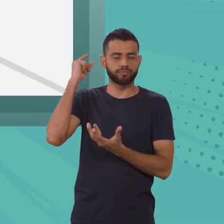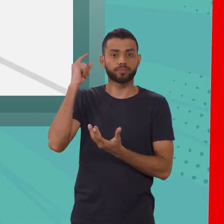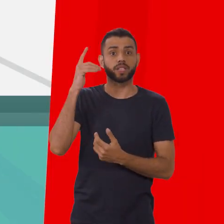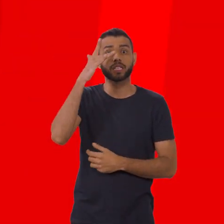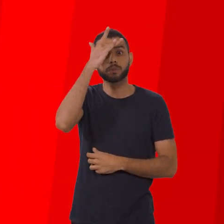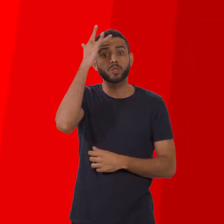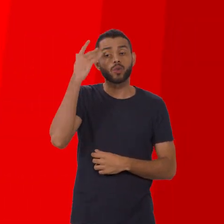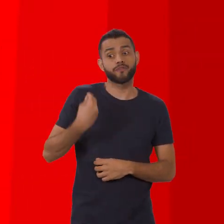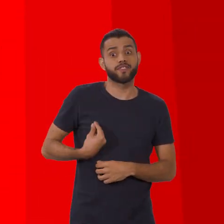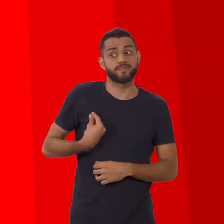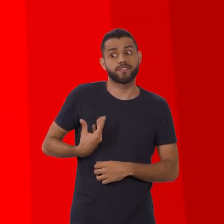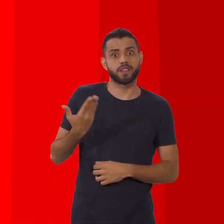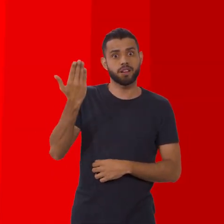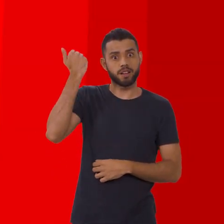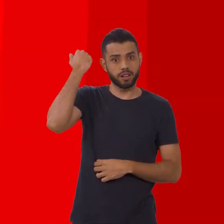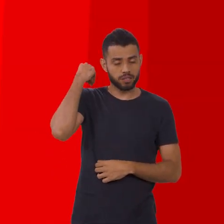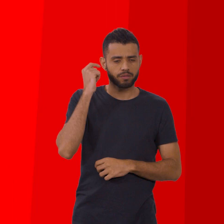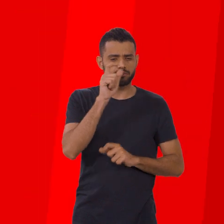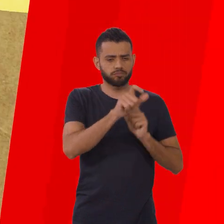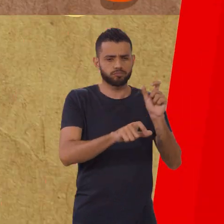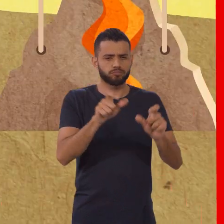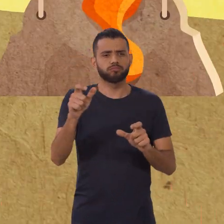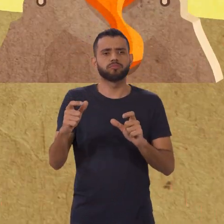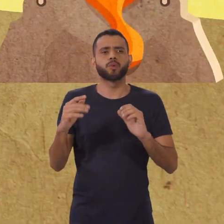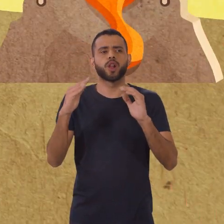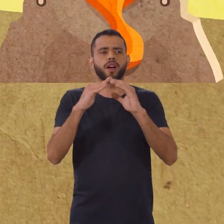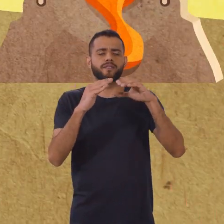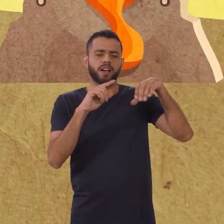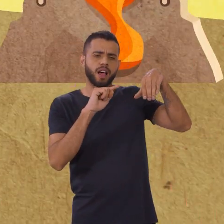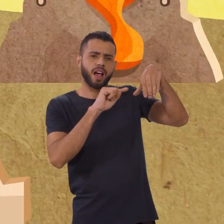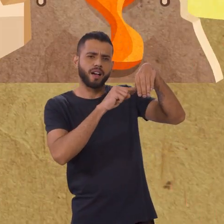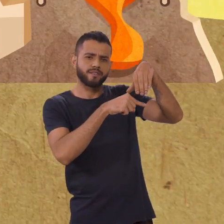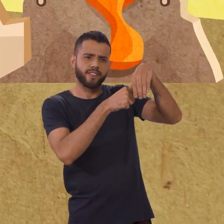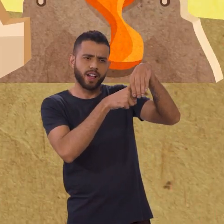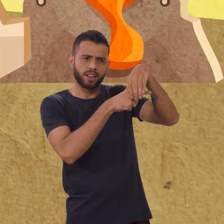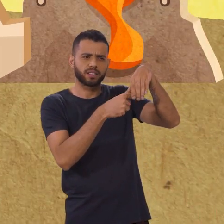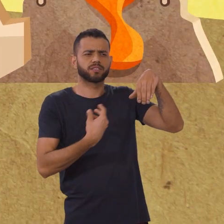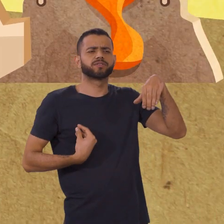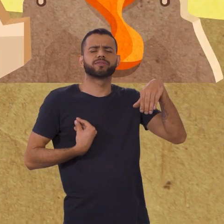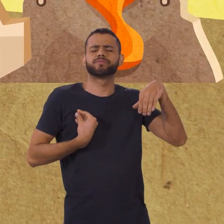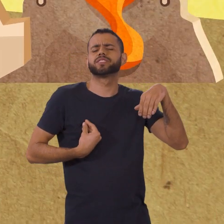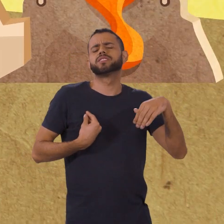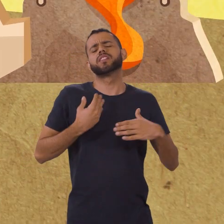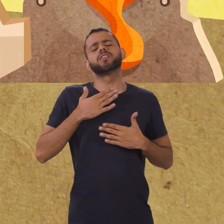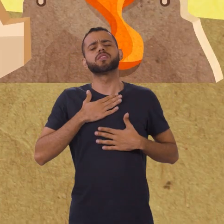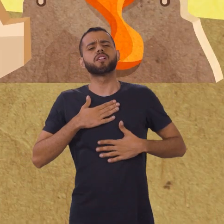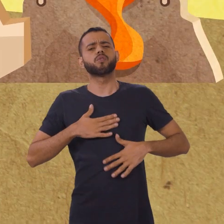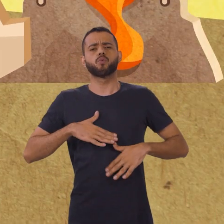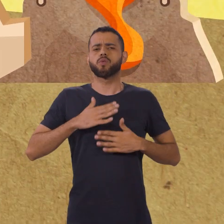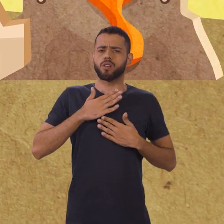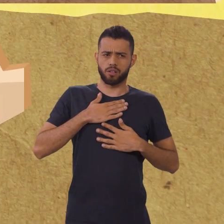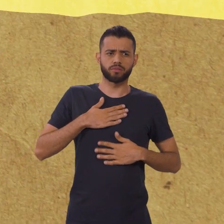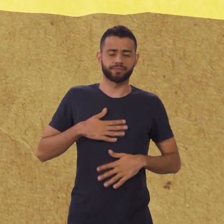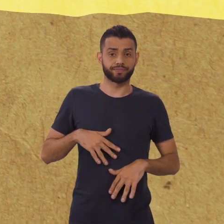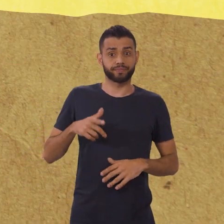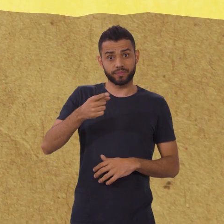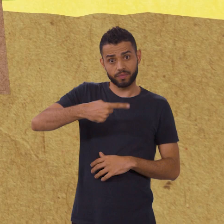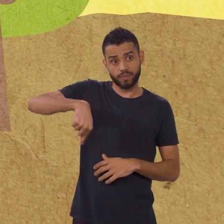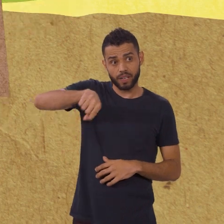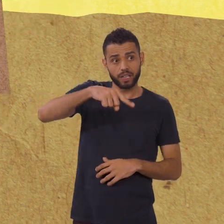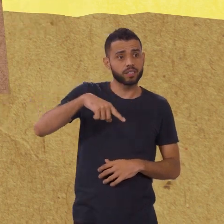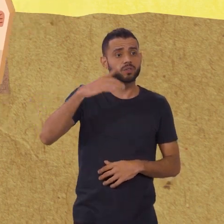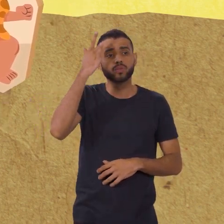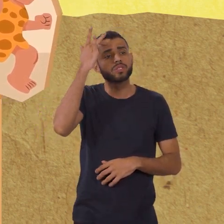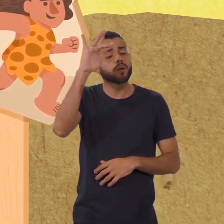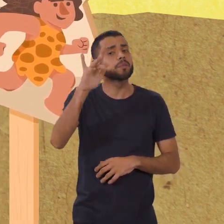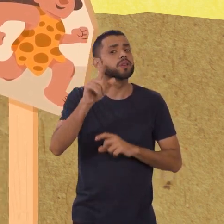antepassados, aquela galera das cavernas, viviam suas vidas tranquilamente. Eles ainda não